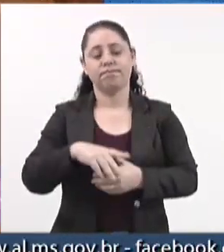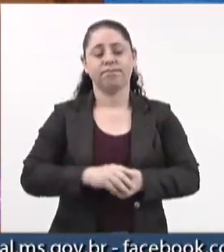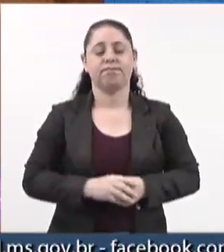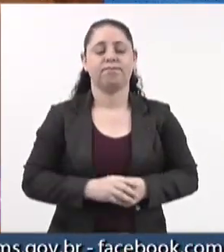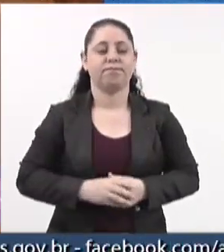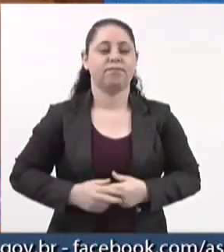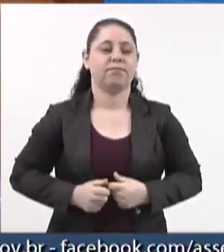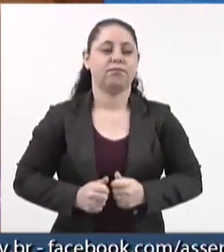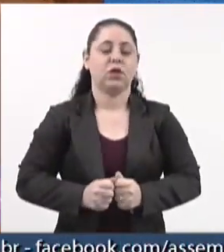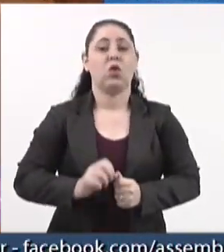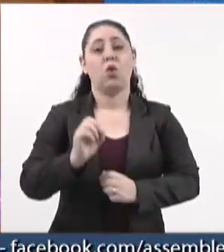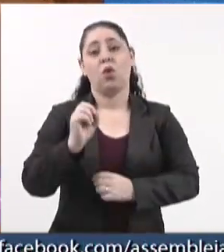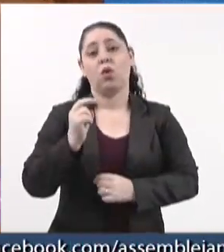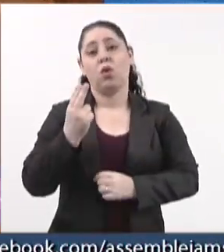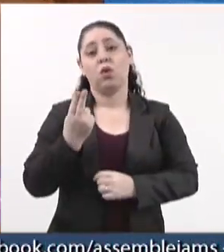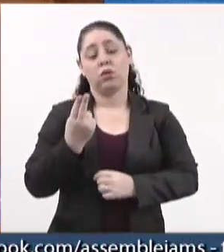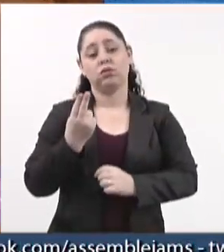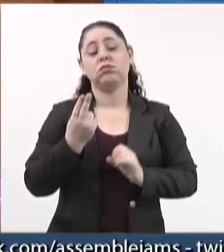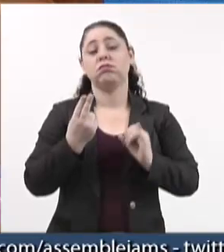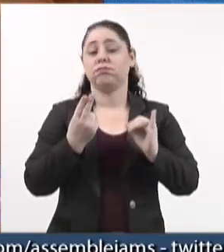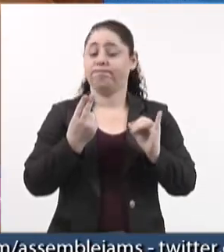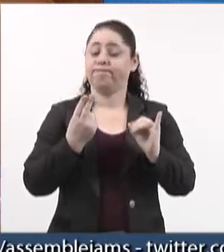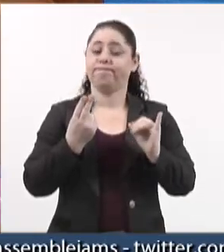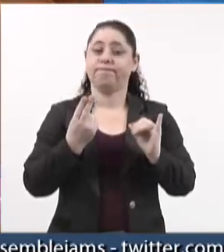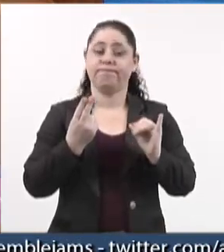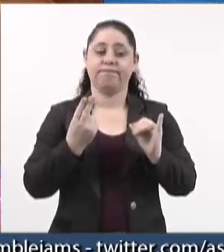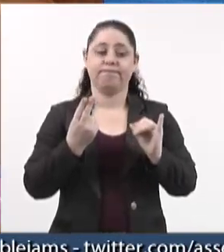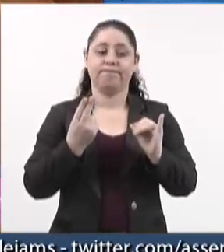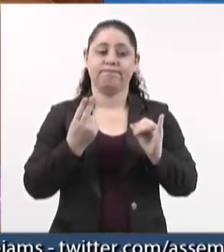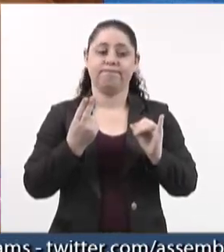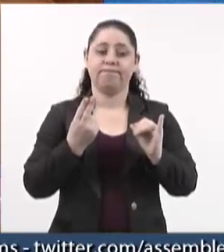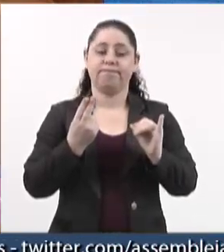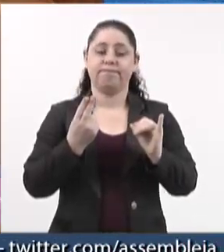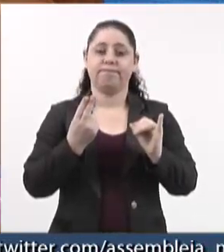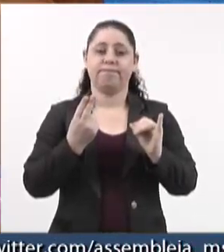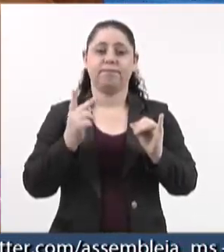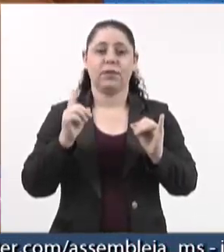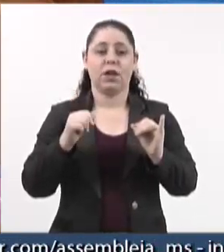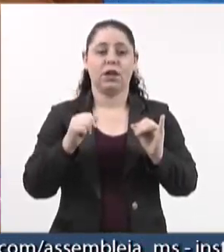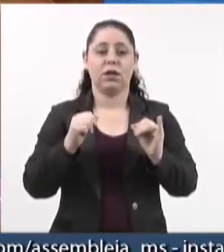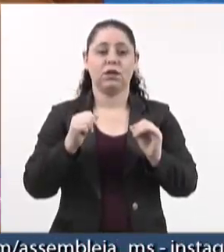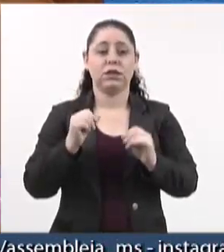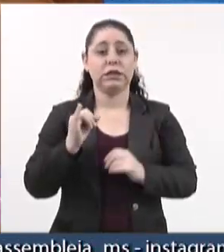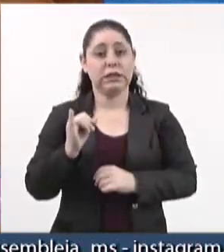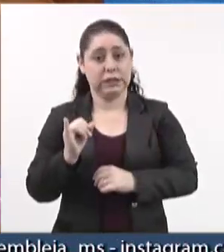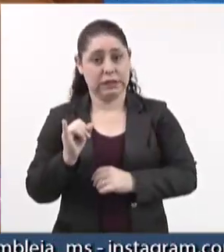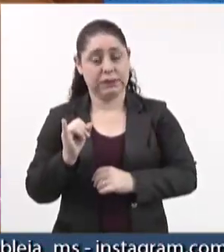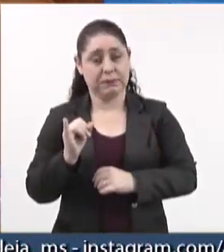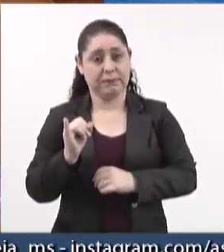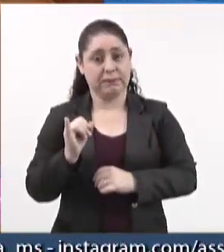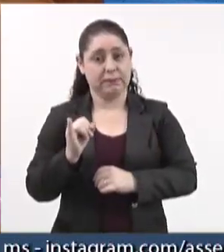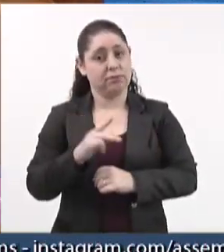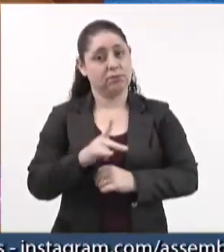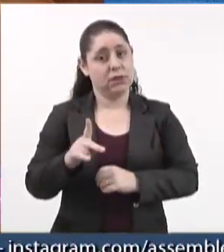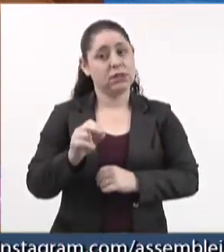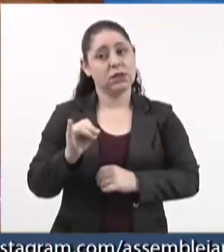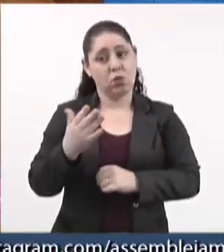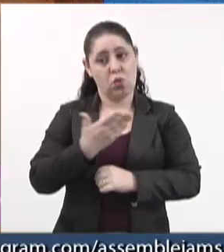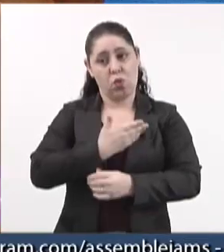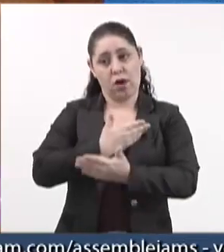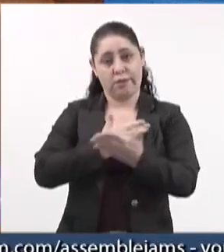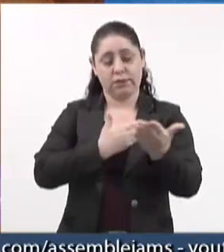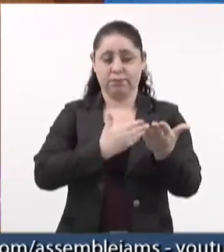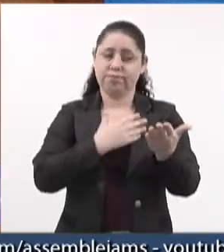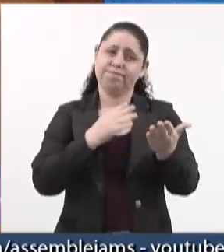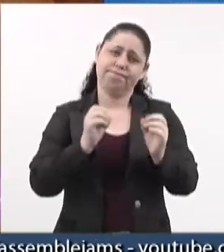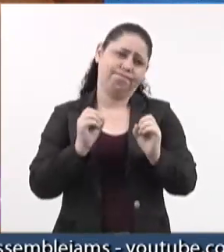Ou se, presidente, se meus colegas...